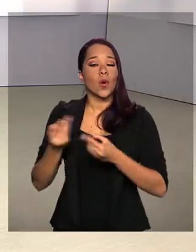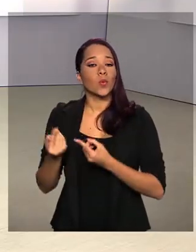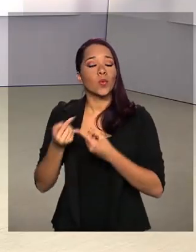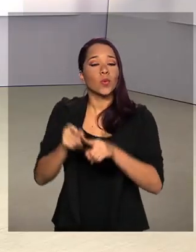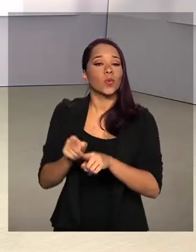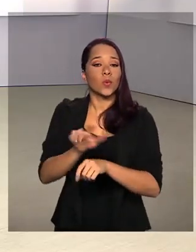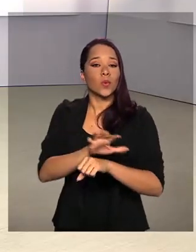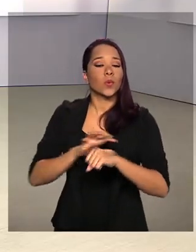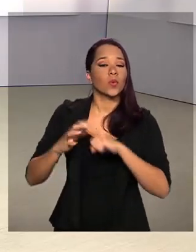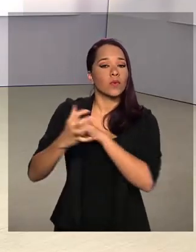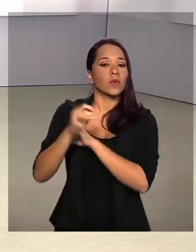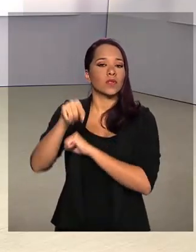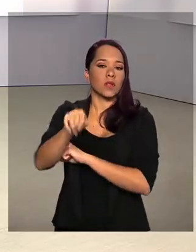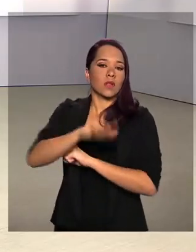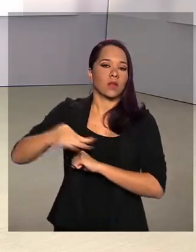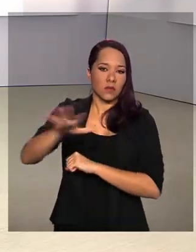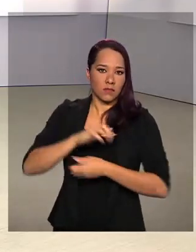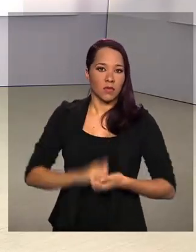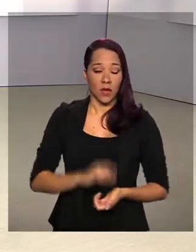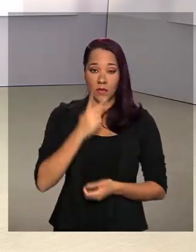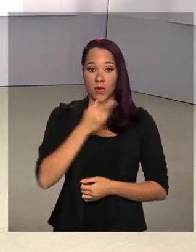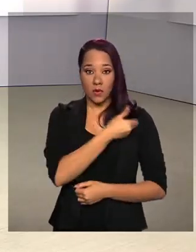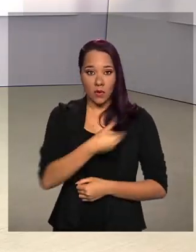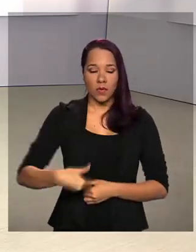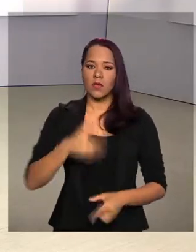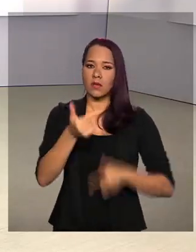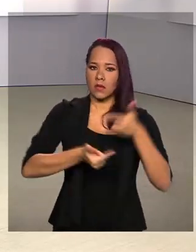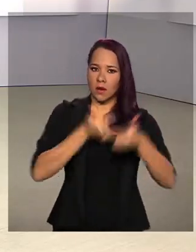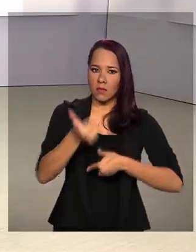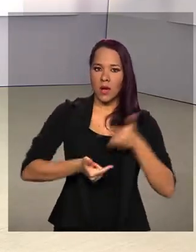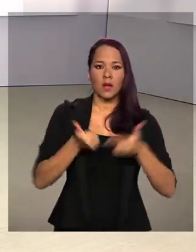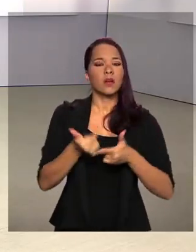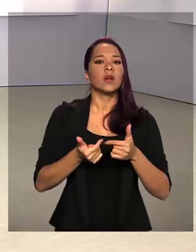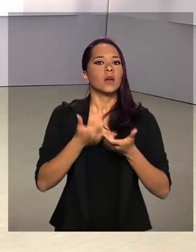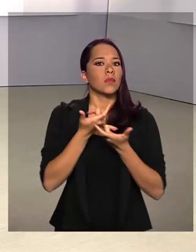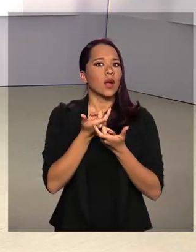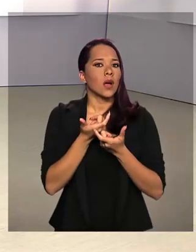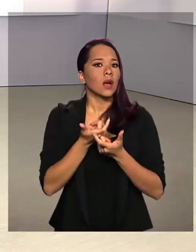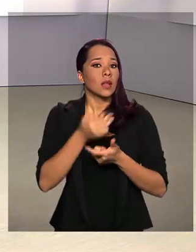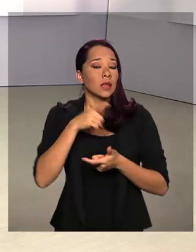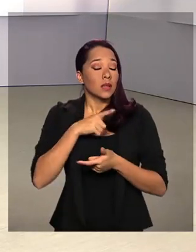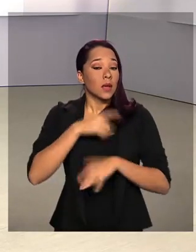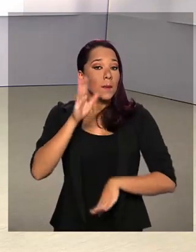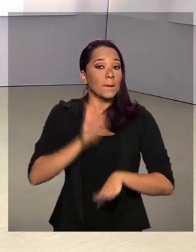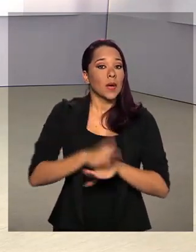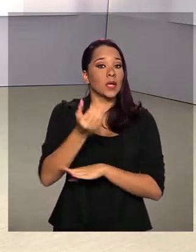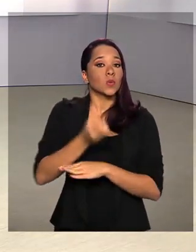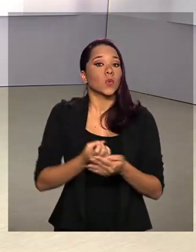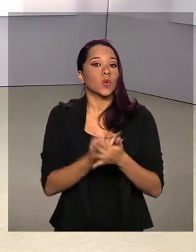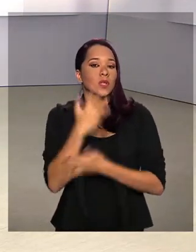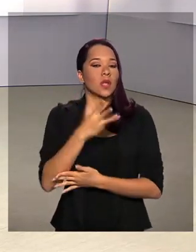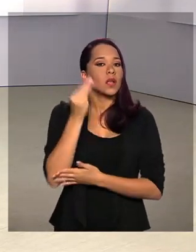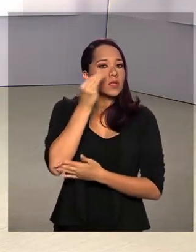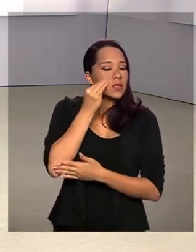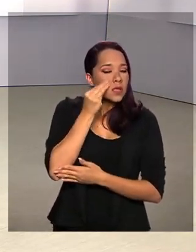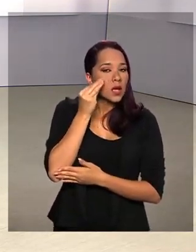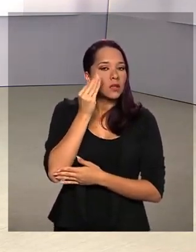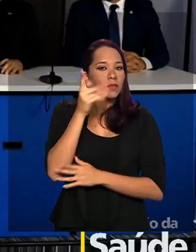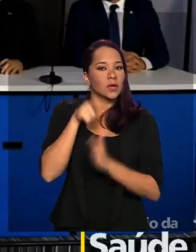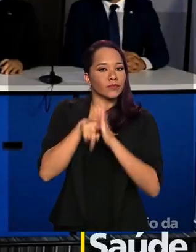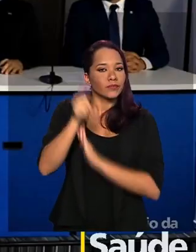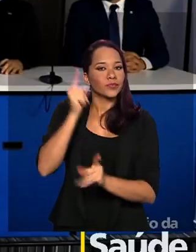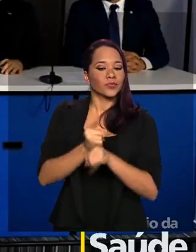-19 na região. Ele afirmou que o governo trabalha para aumentar o número de testes para diagnosticar a doença.